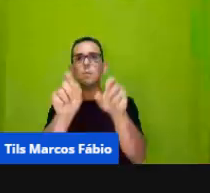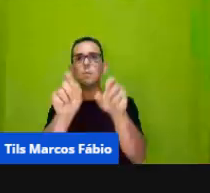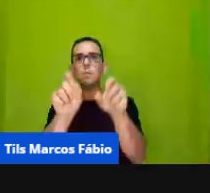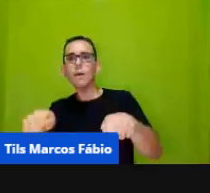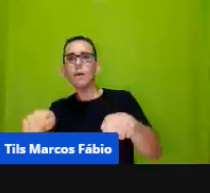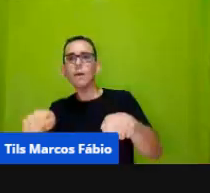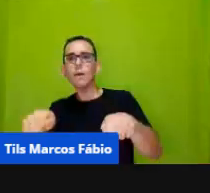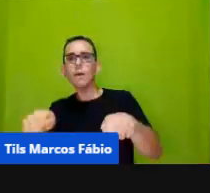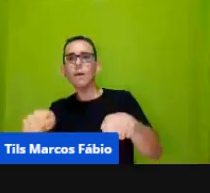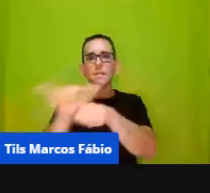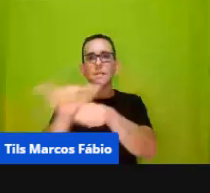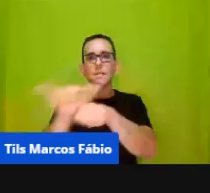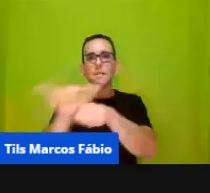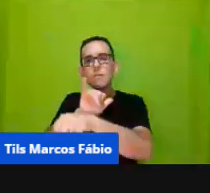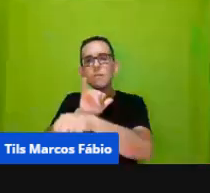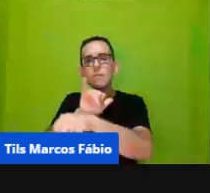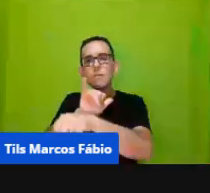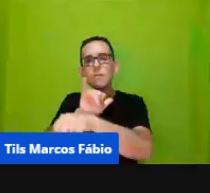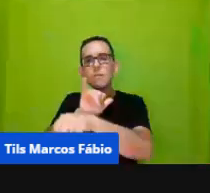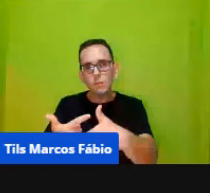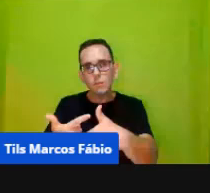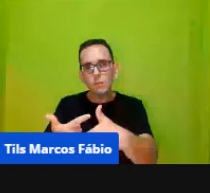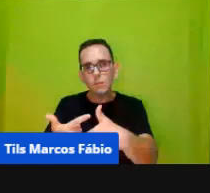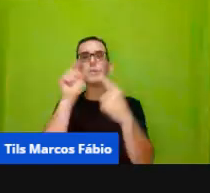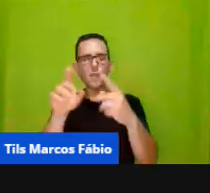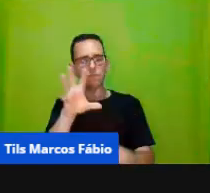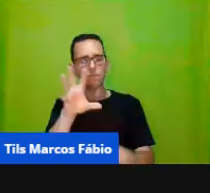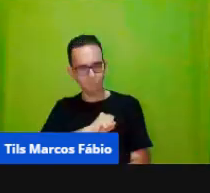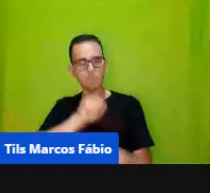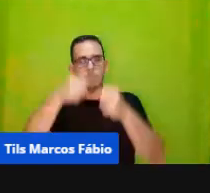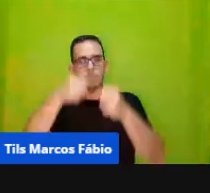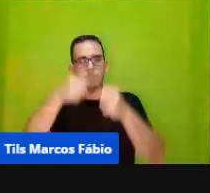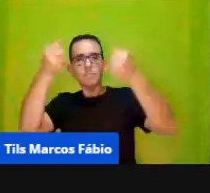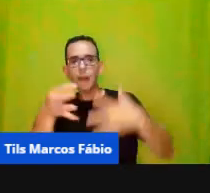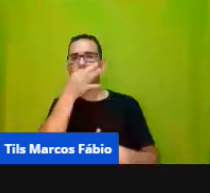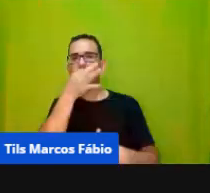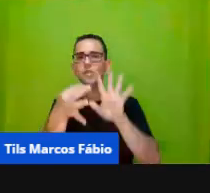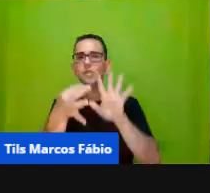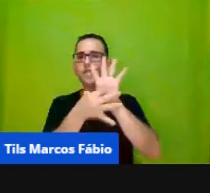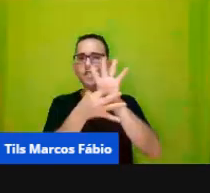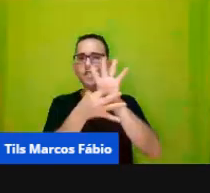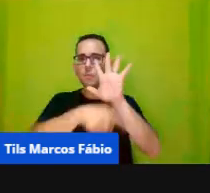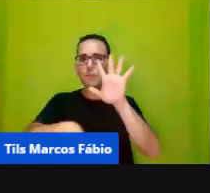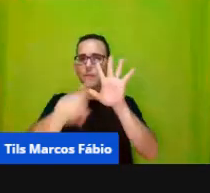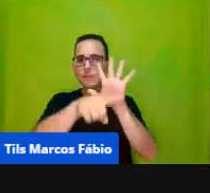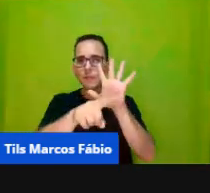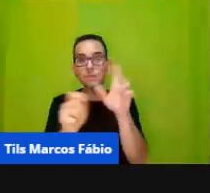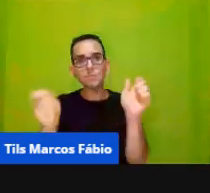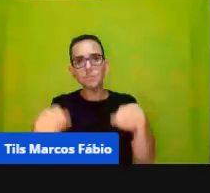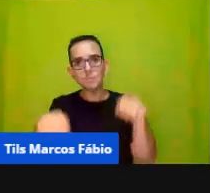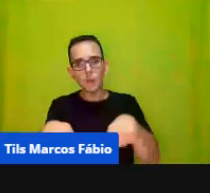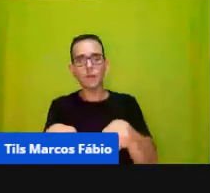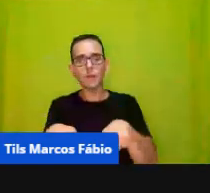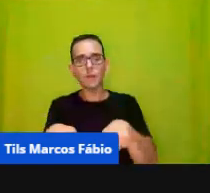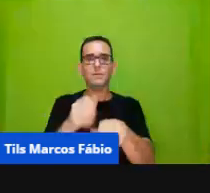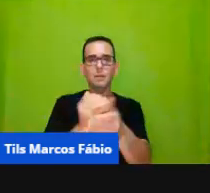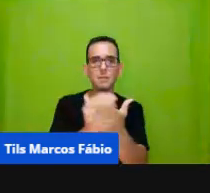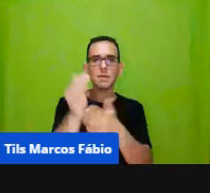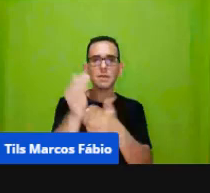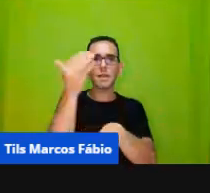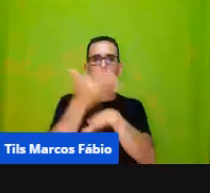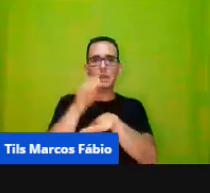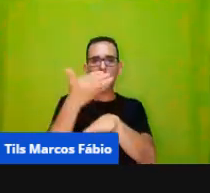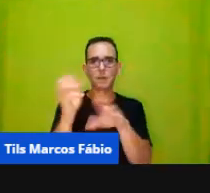aquela parte que eu gosto bastante de falar, que é dar algumas dicas para vocês, algumas possibilidades desse trabalho. Por favor, pode passar?